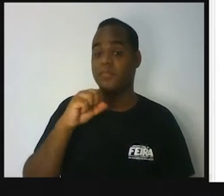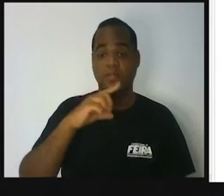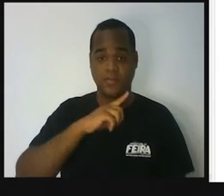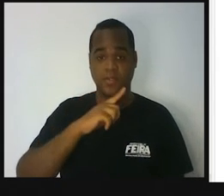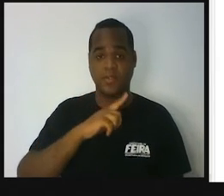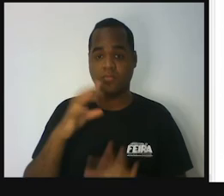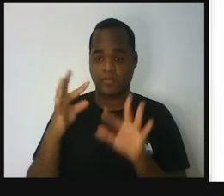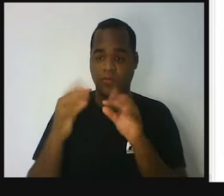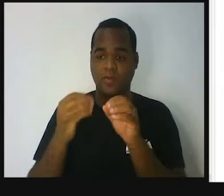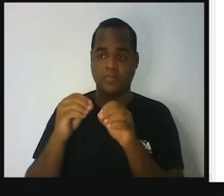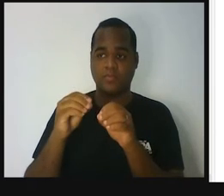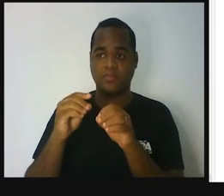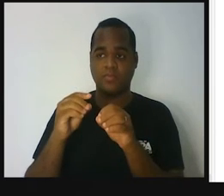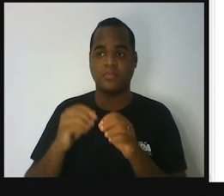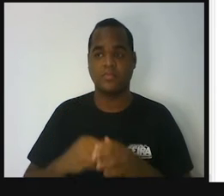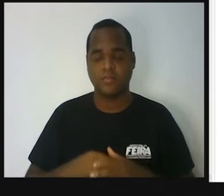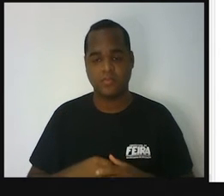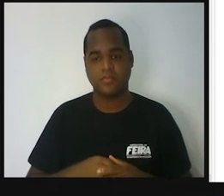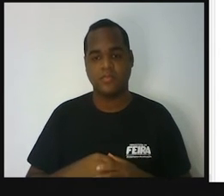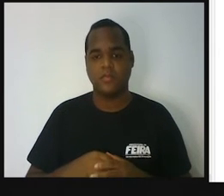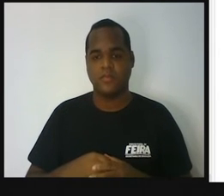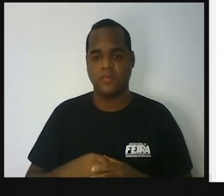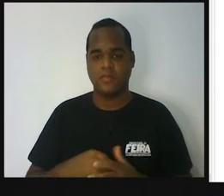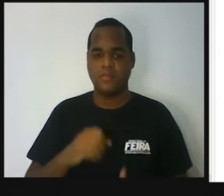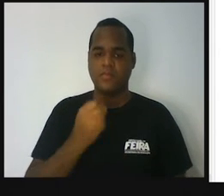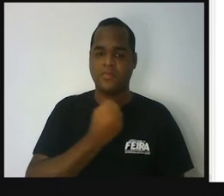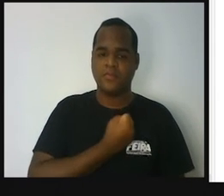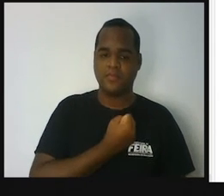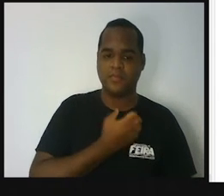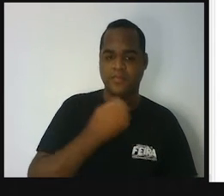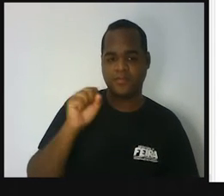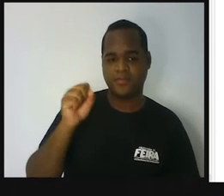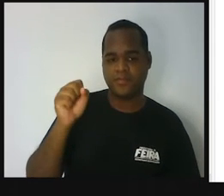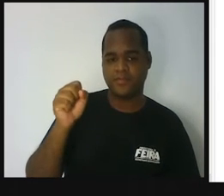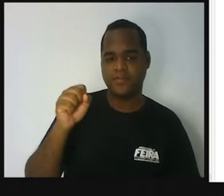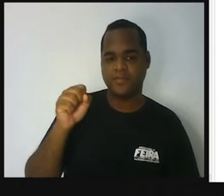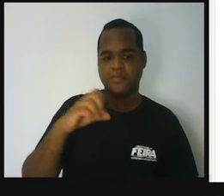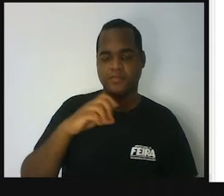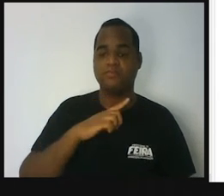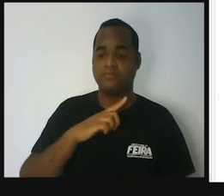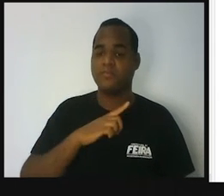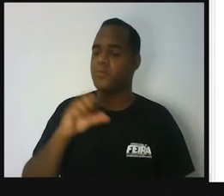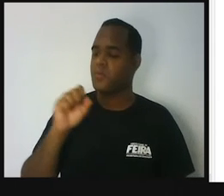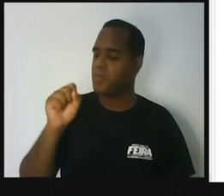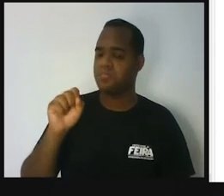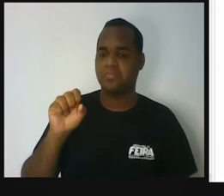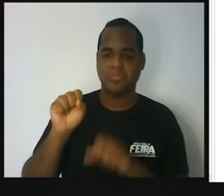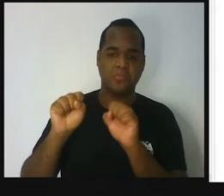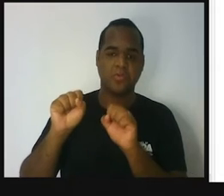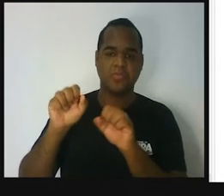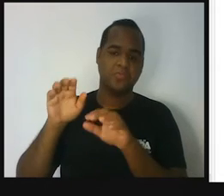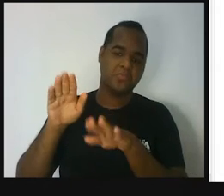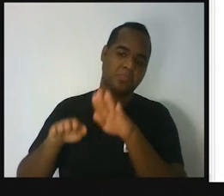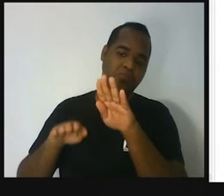total. Esse é o total de possibilidades. Do dado.